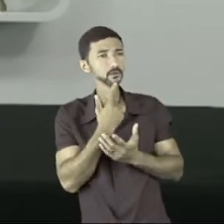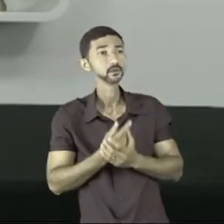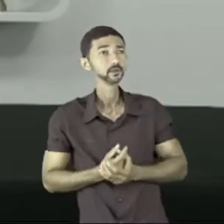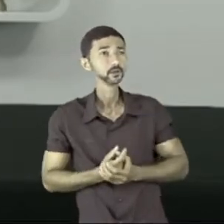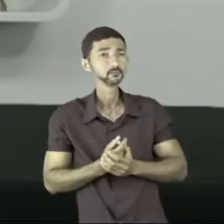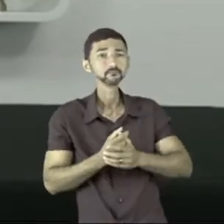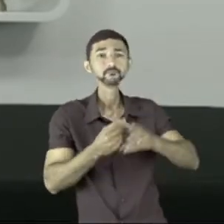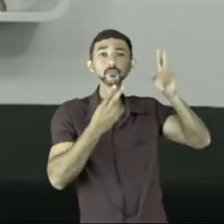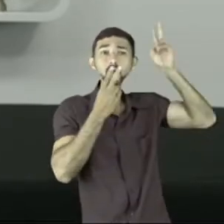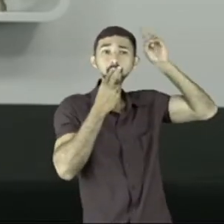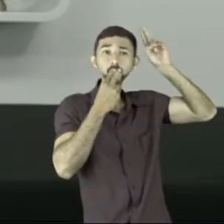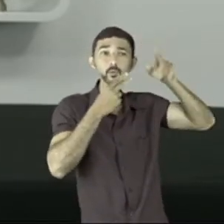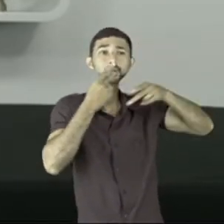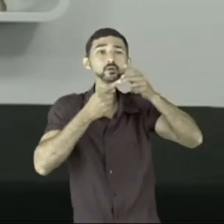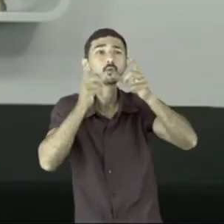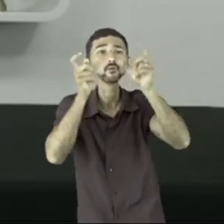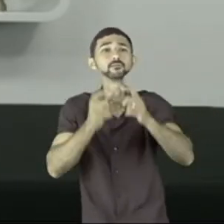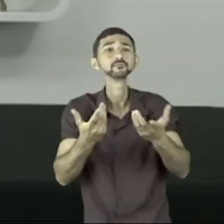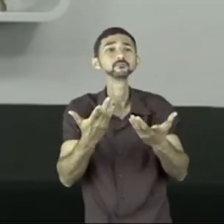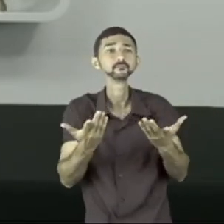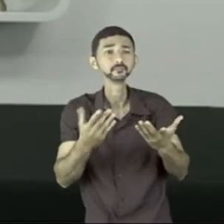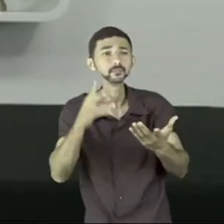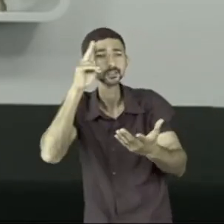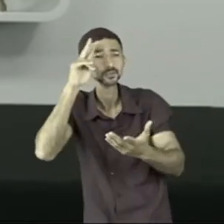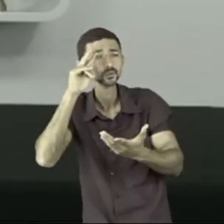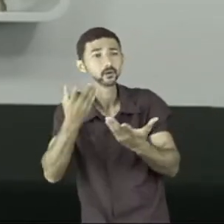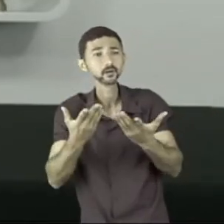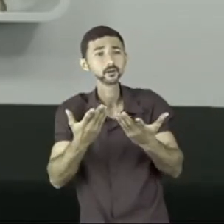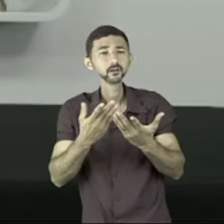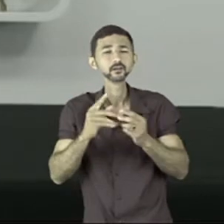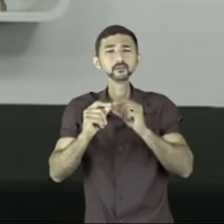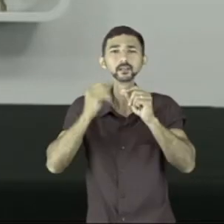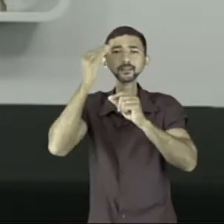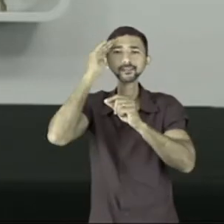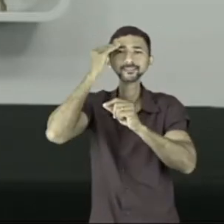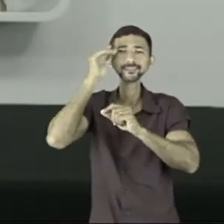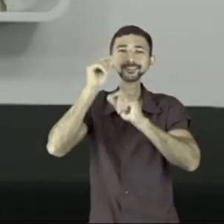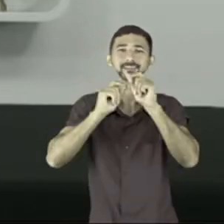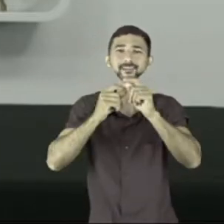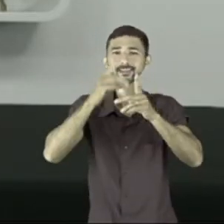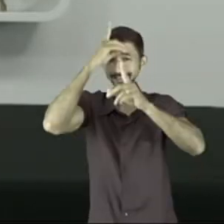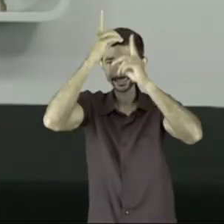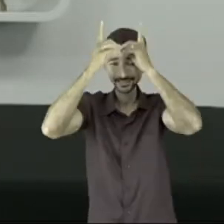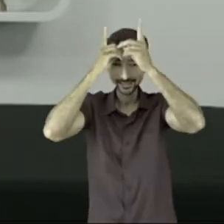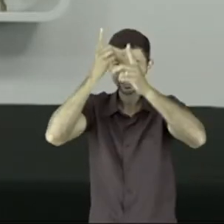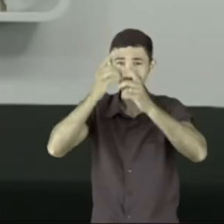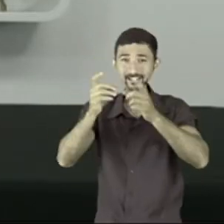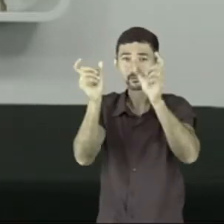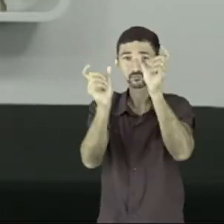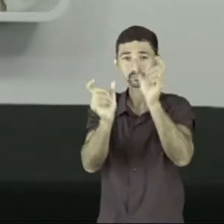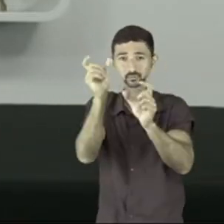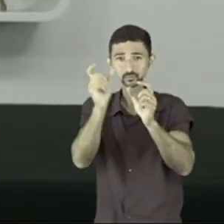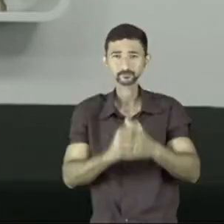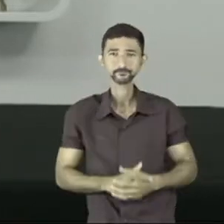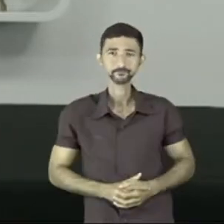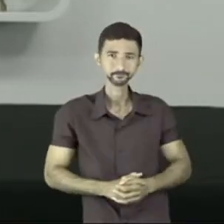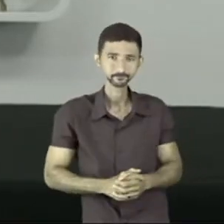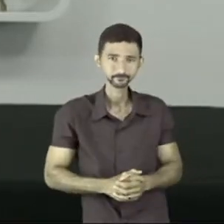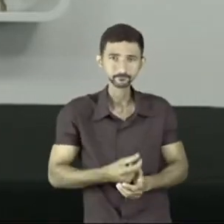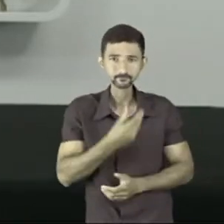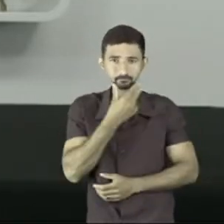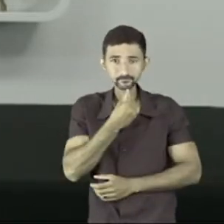índios? O que nós conseguimos compreender por trás dessa ideia que você viu na tirinha lá? Para o